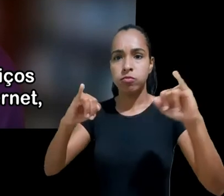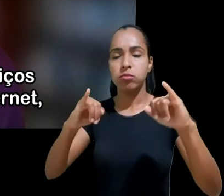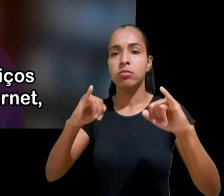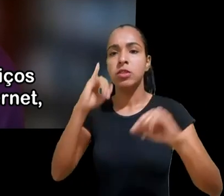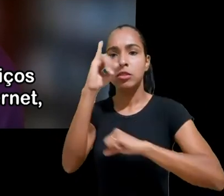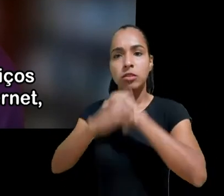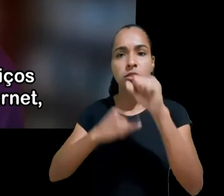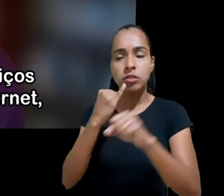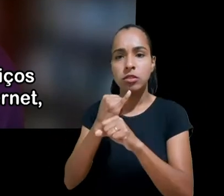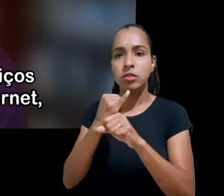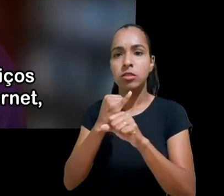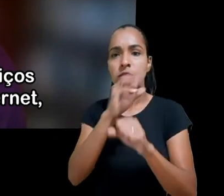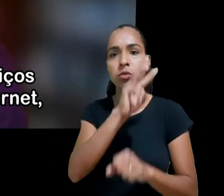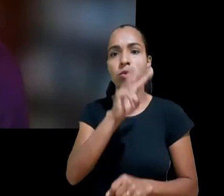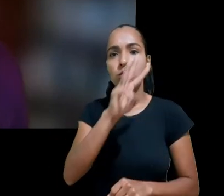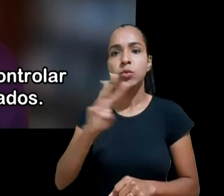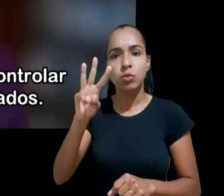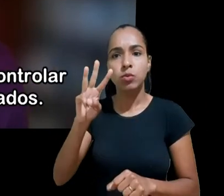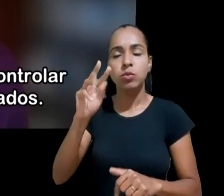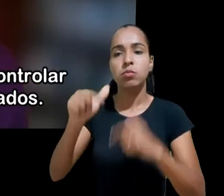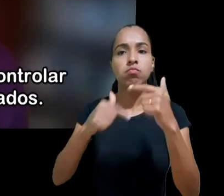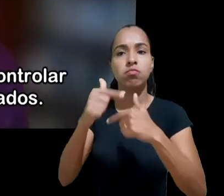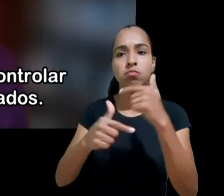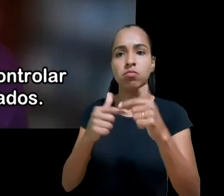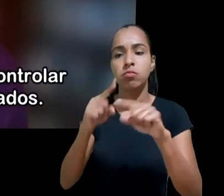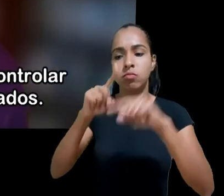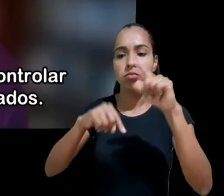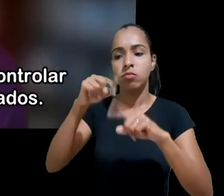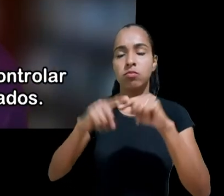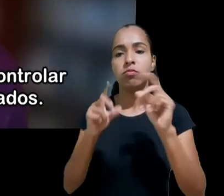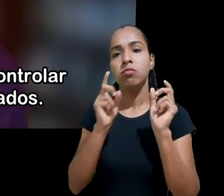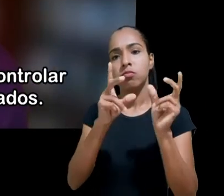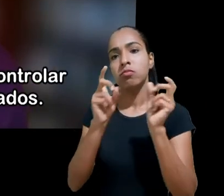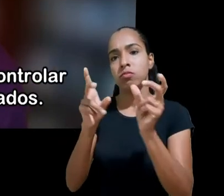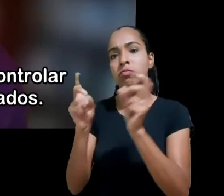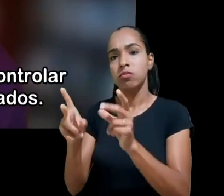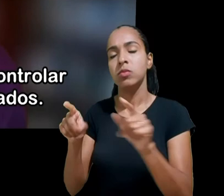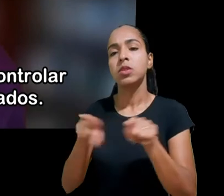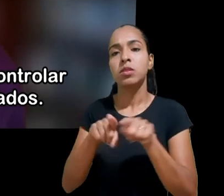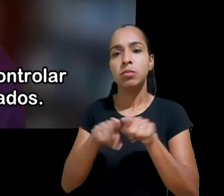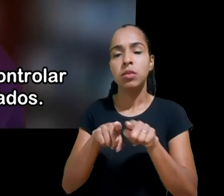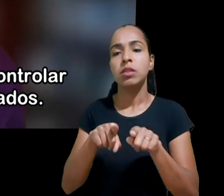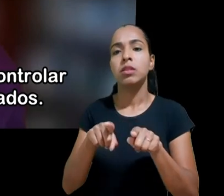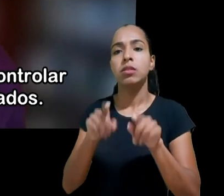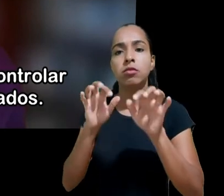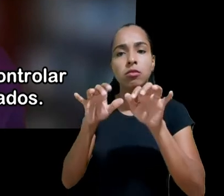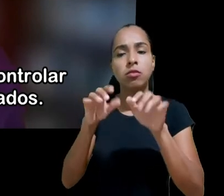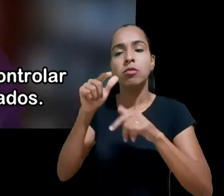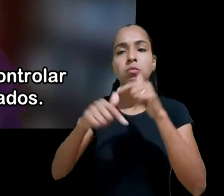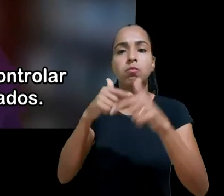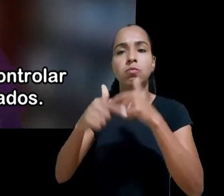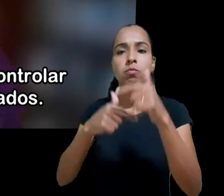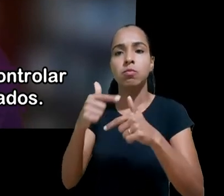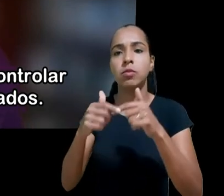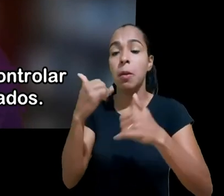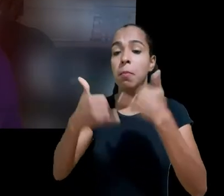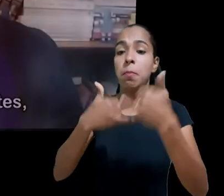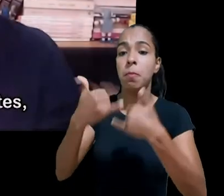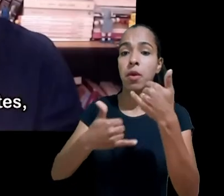serviços ou produtos para usuários na internet além de serviços eletrônicos para controlar brinquedos e dispositivos conectados